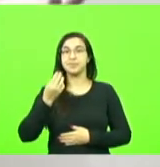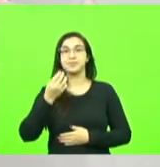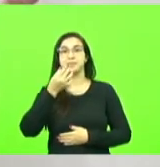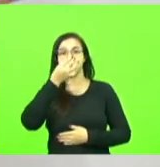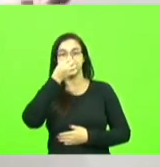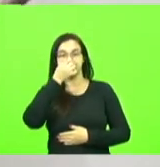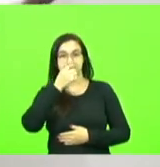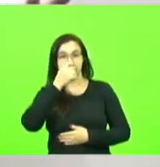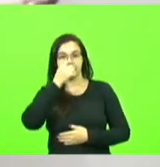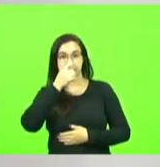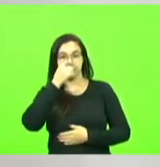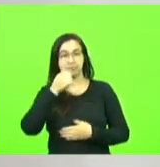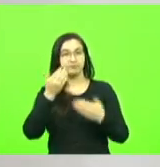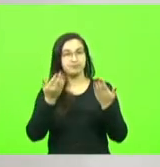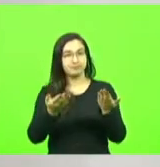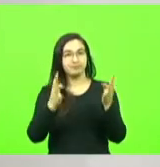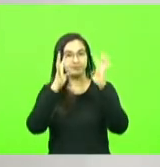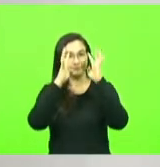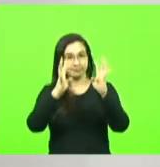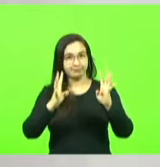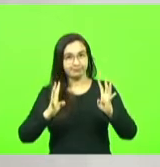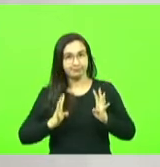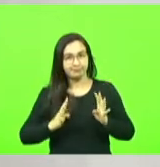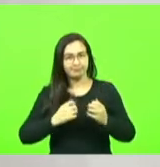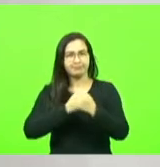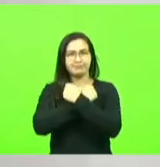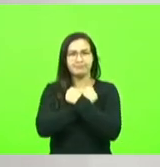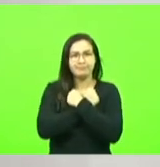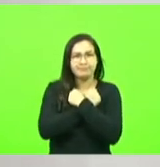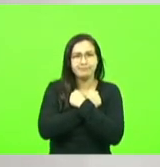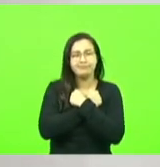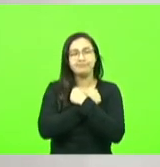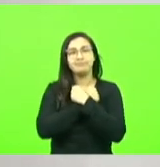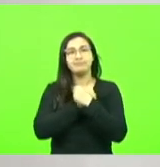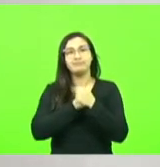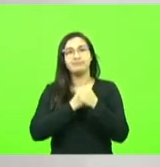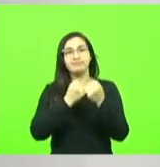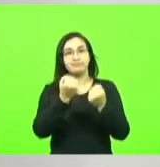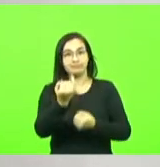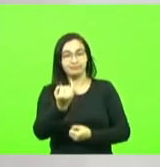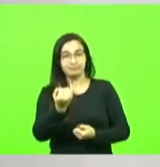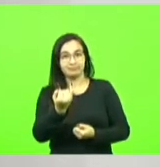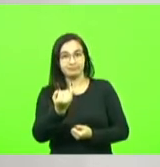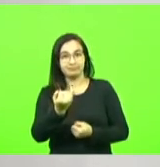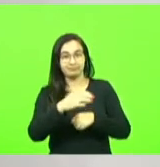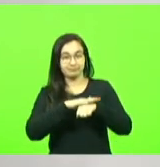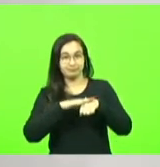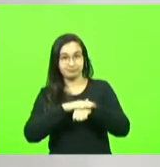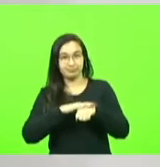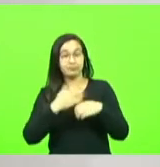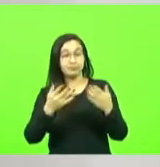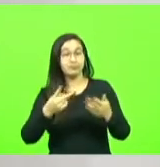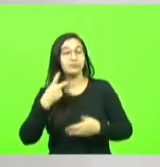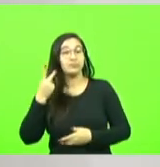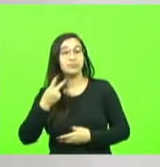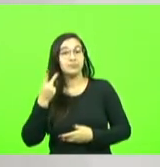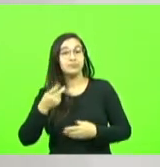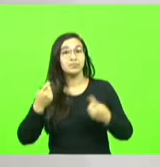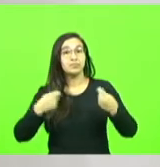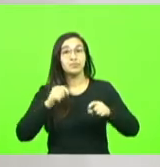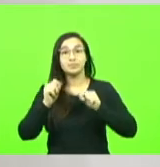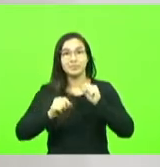prudente e atencioso me abraçou e disse Igor para ser um político você deve gostar de